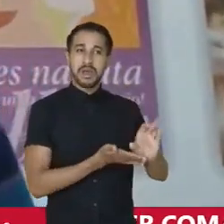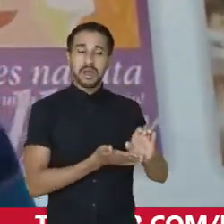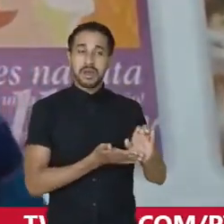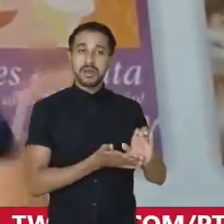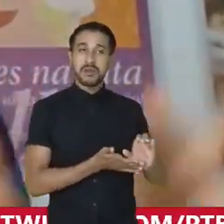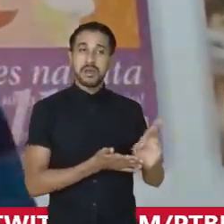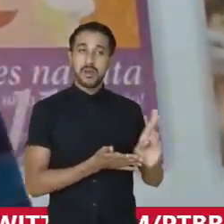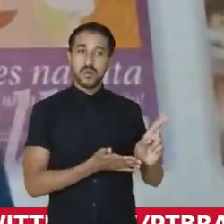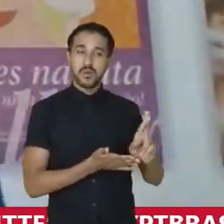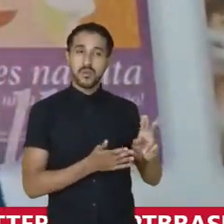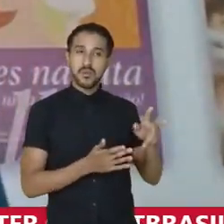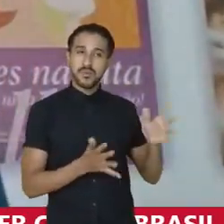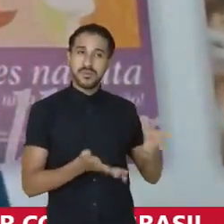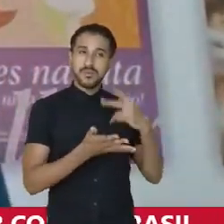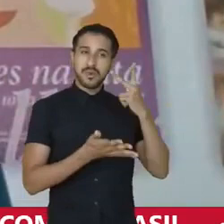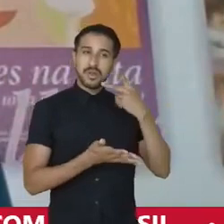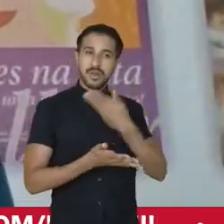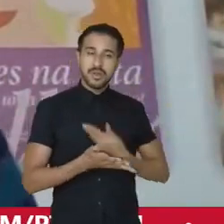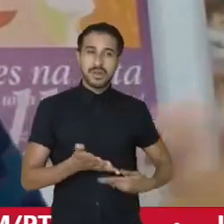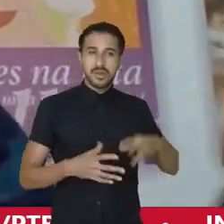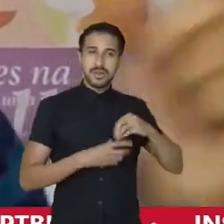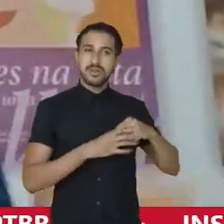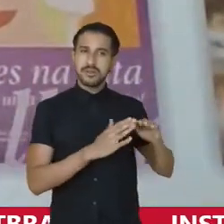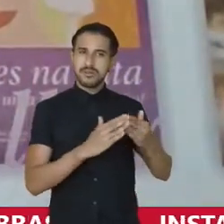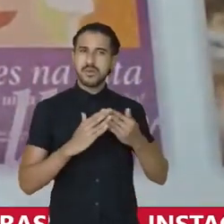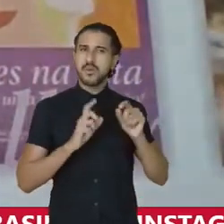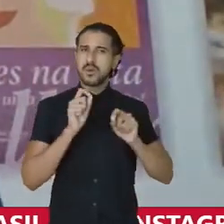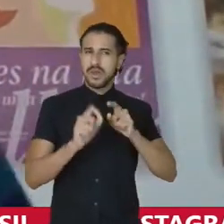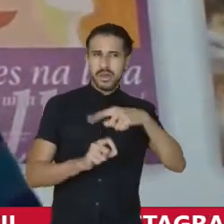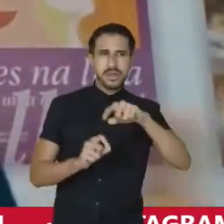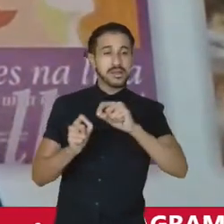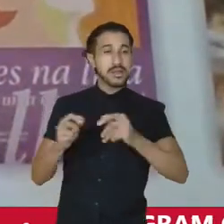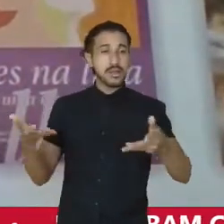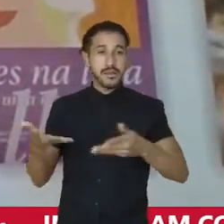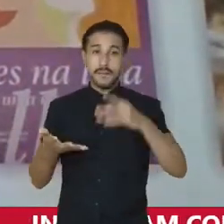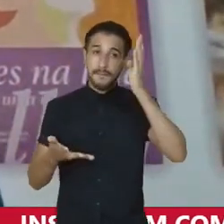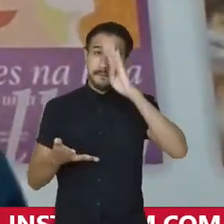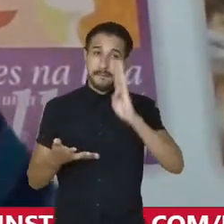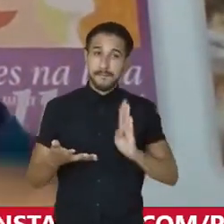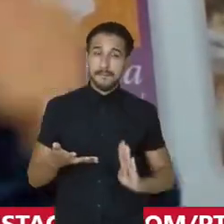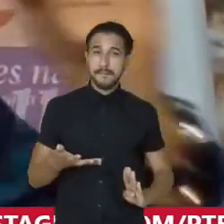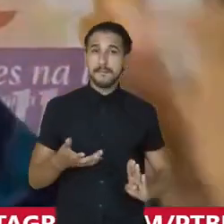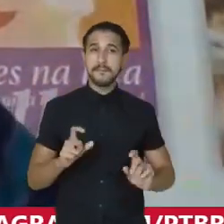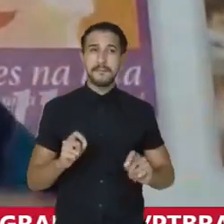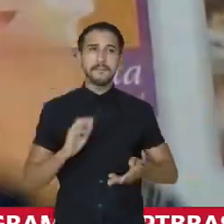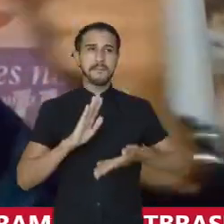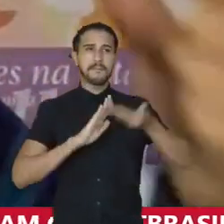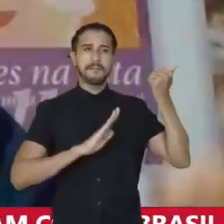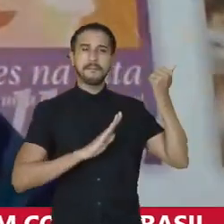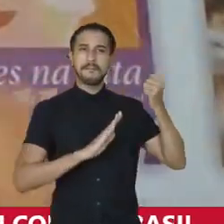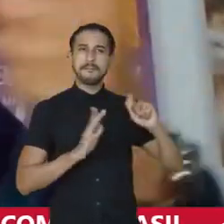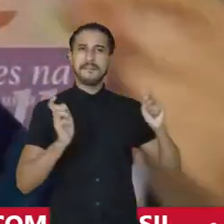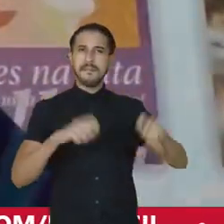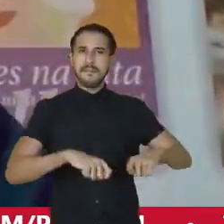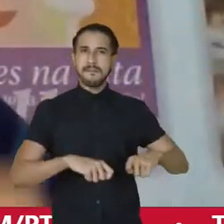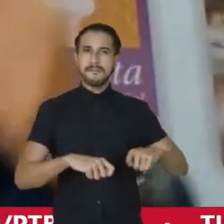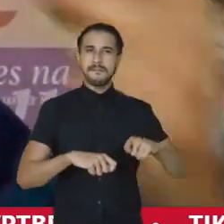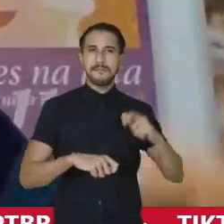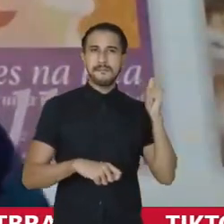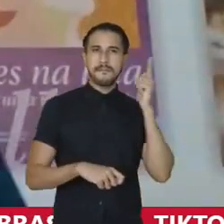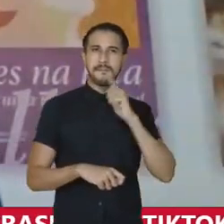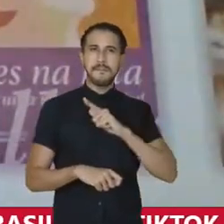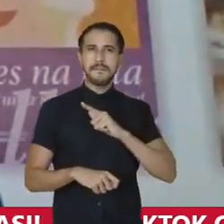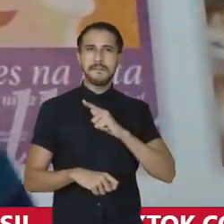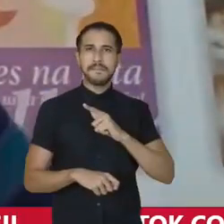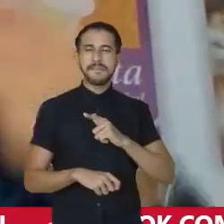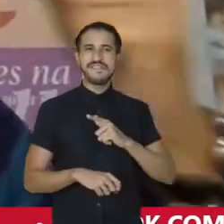políticas públicas no território periférico. O que eles fizeram agora no Brasil inteiro? Retiraram a possibilidade de sobrevivência